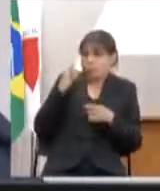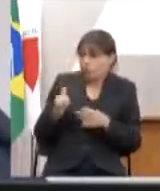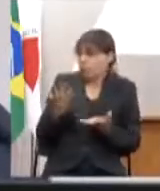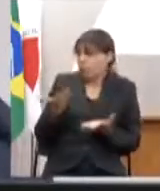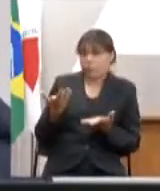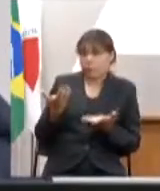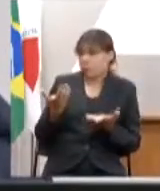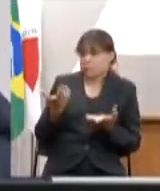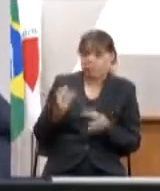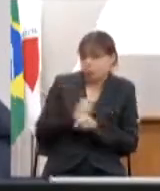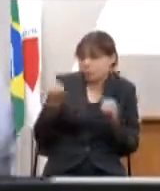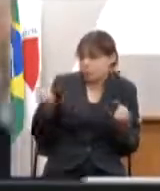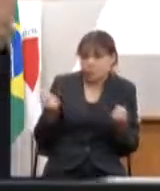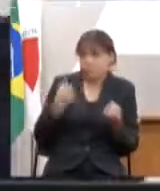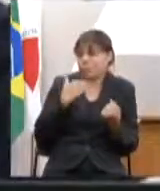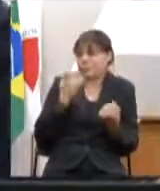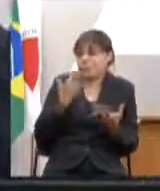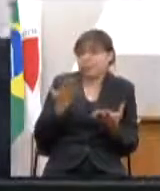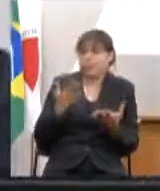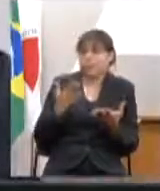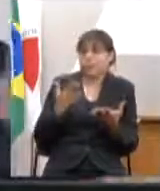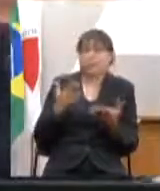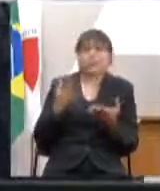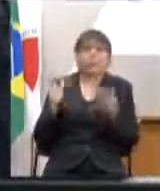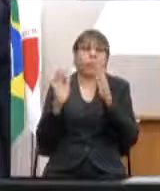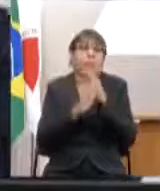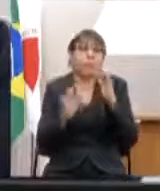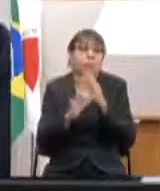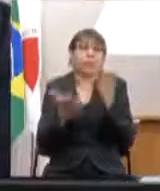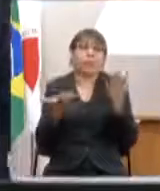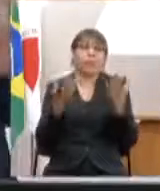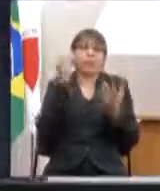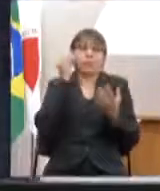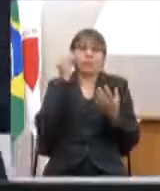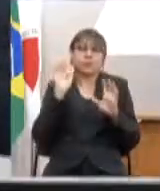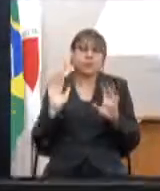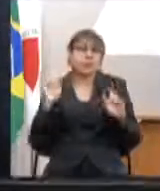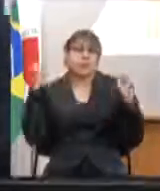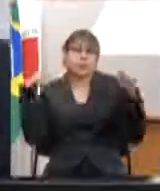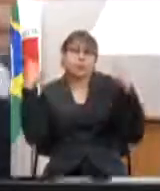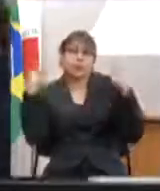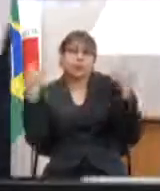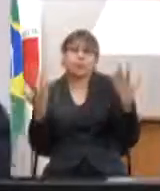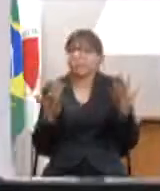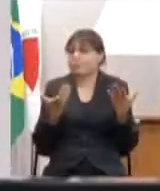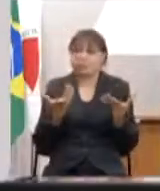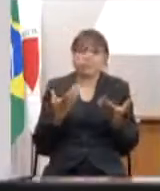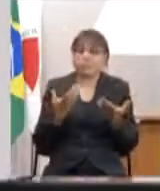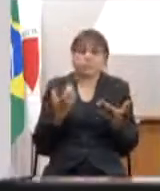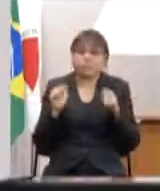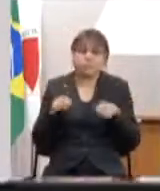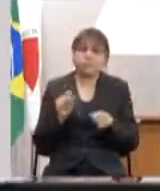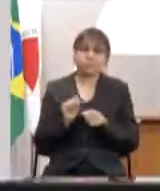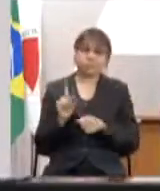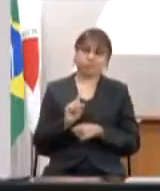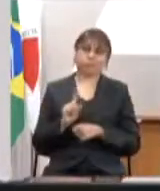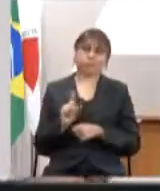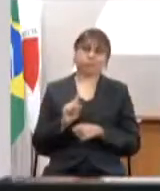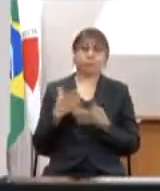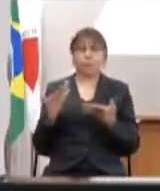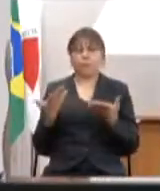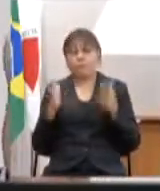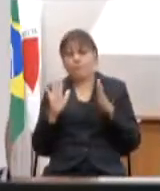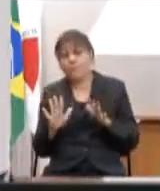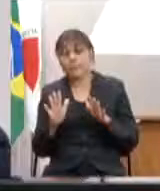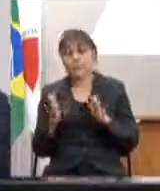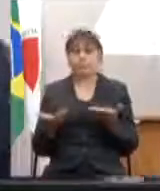não vamos querer fazer aglomeração fazer o festival nos moldes que era feito não tem condição mas